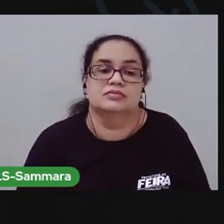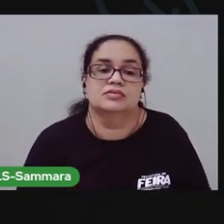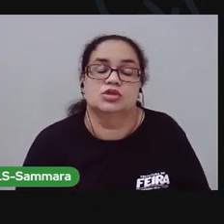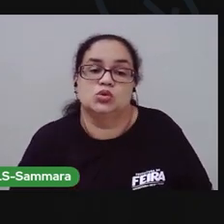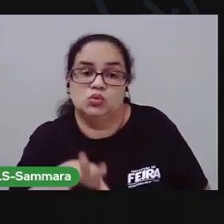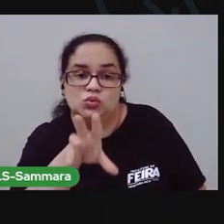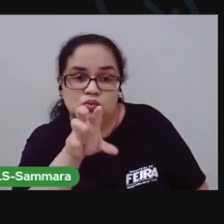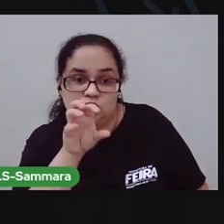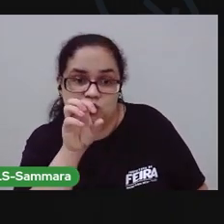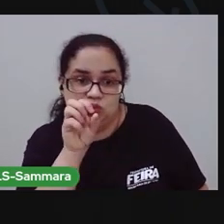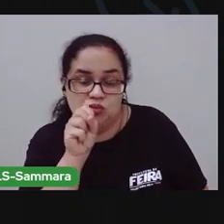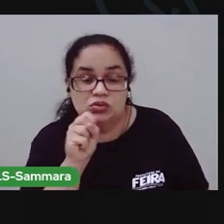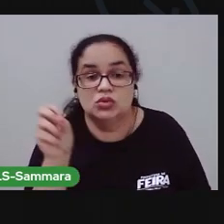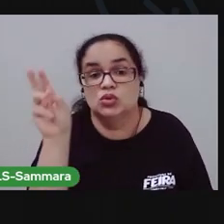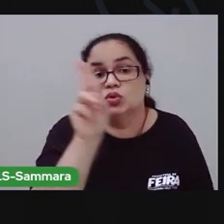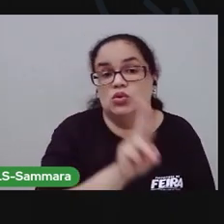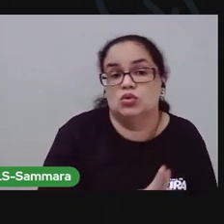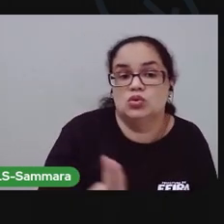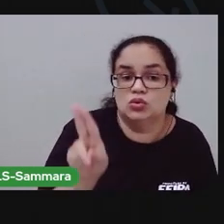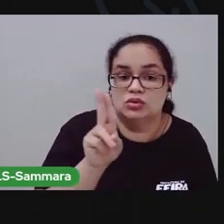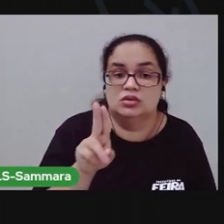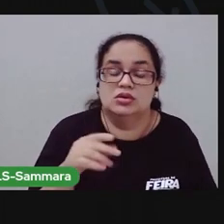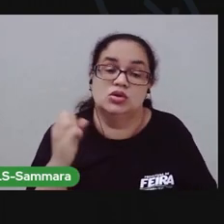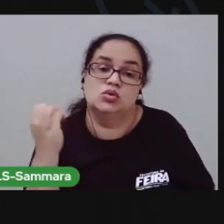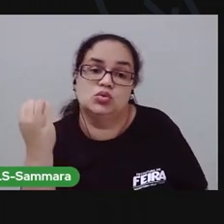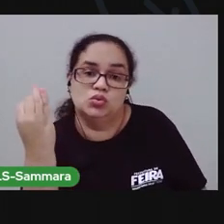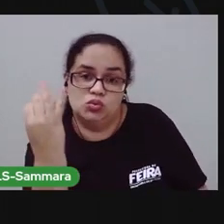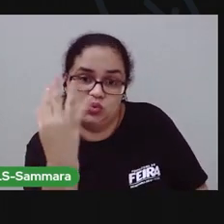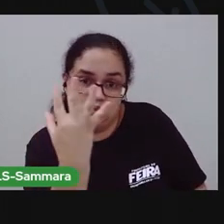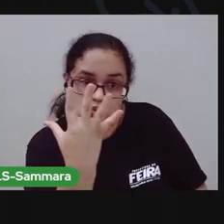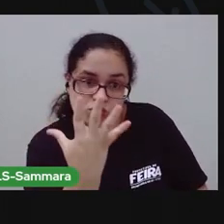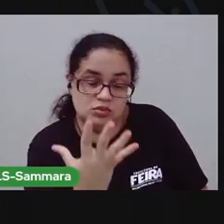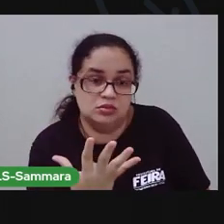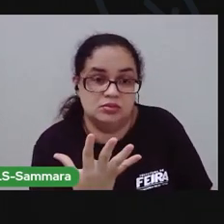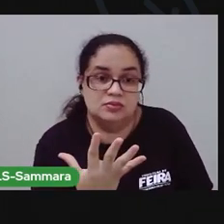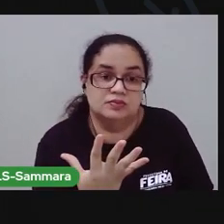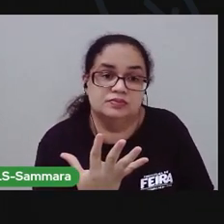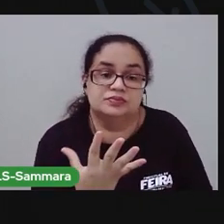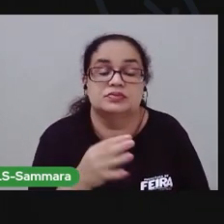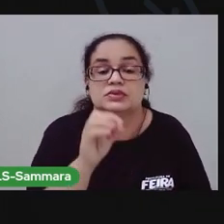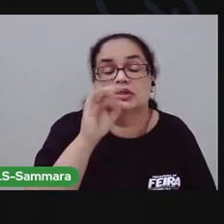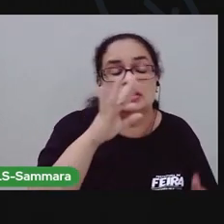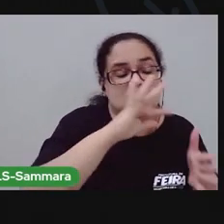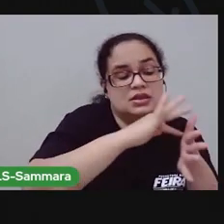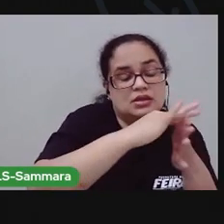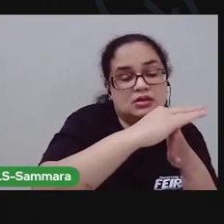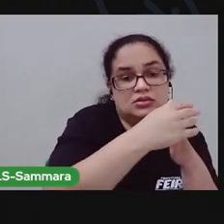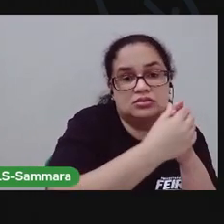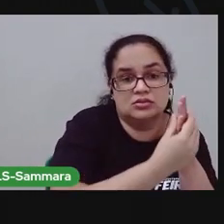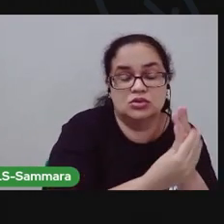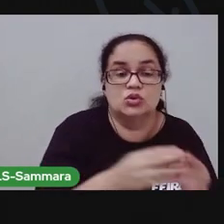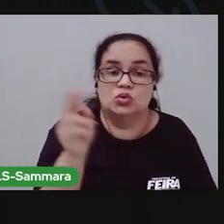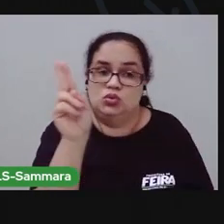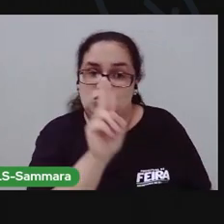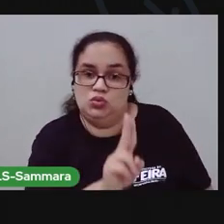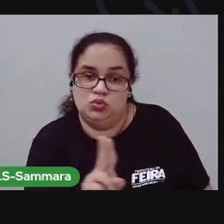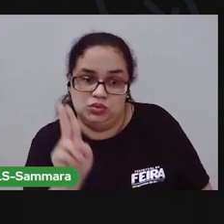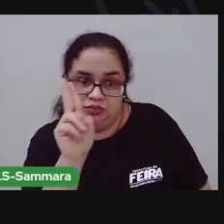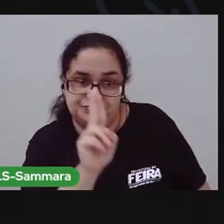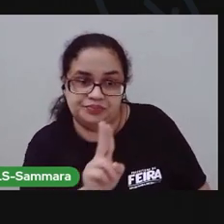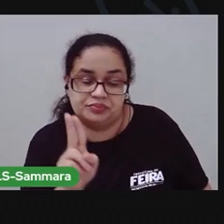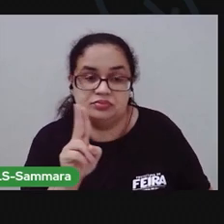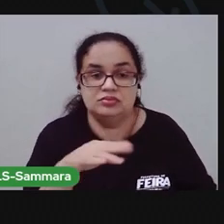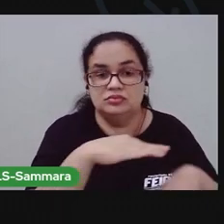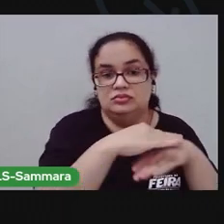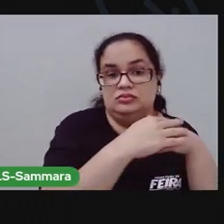tato a gente utilizou para cantar, né? Pegando ali, cada dedinho tocando, a gente utilizou. A gente utilizou o